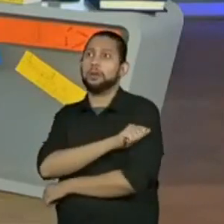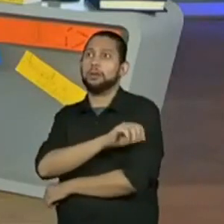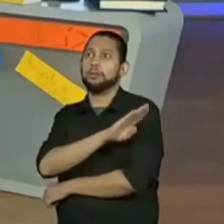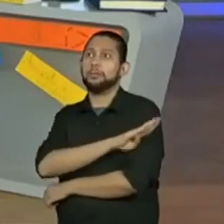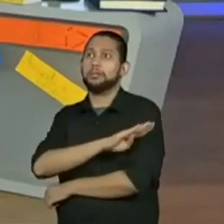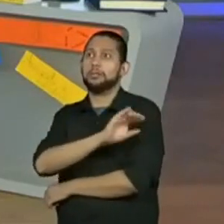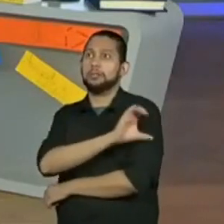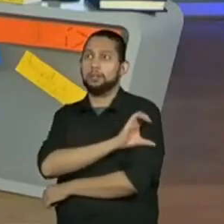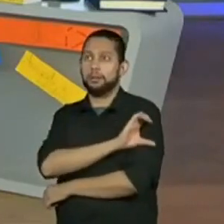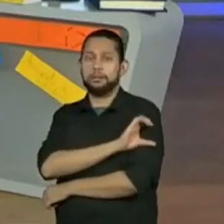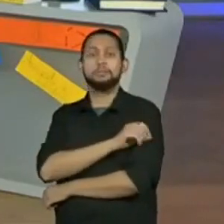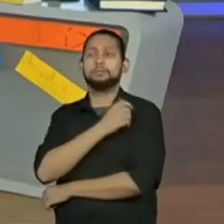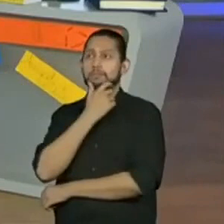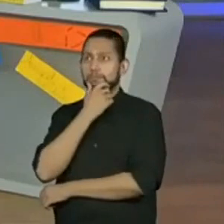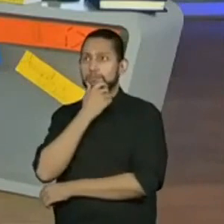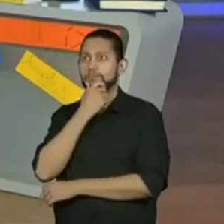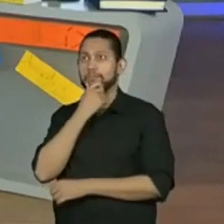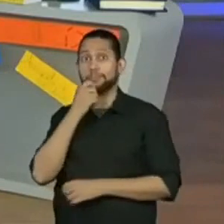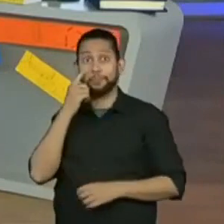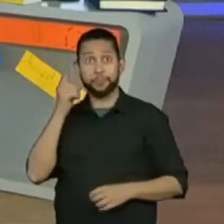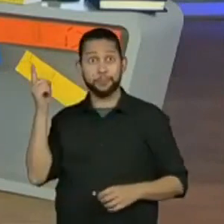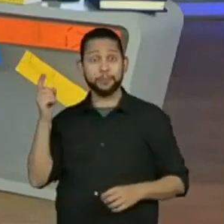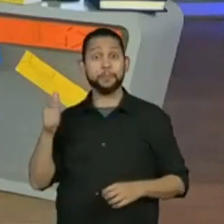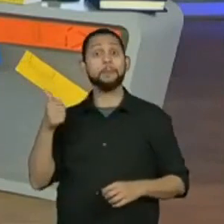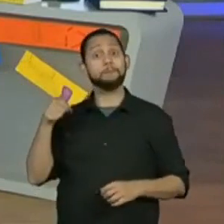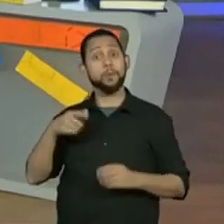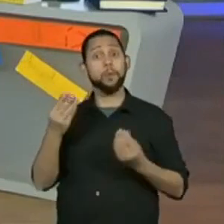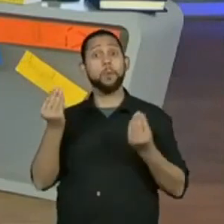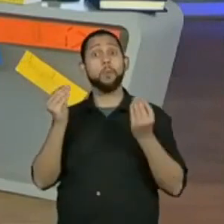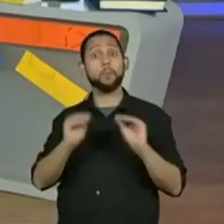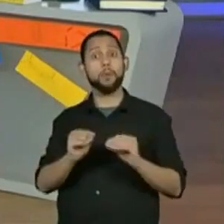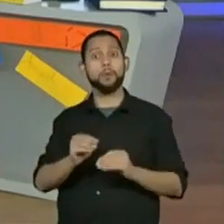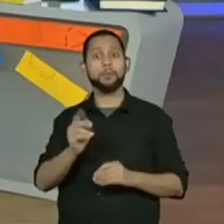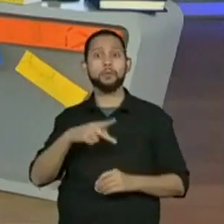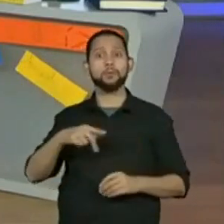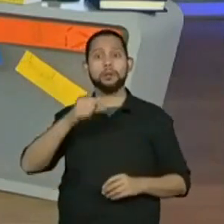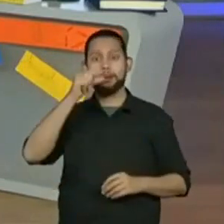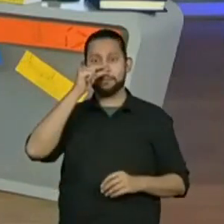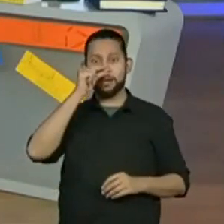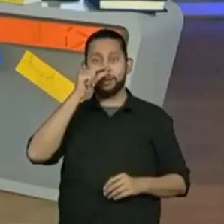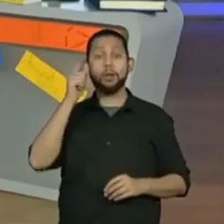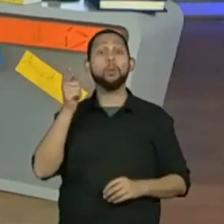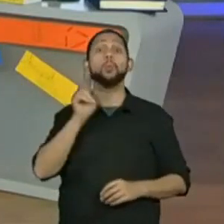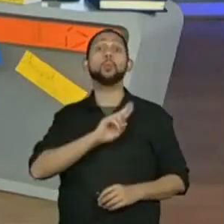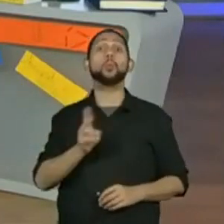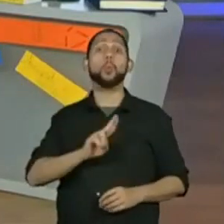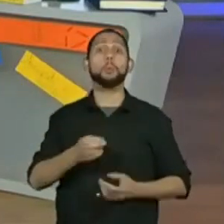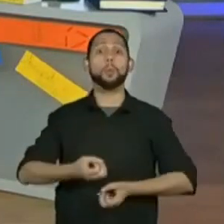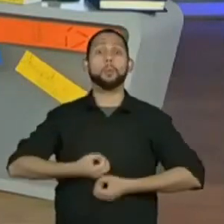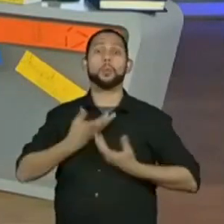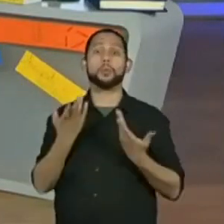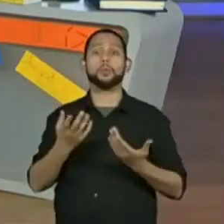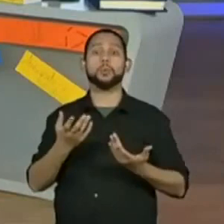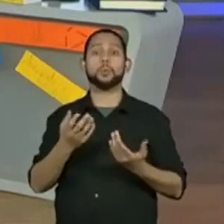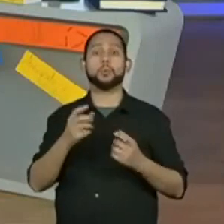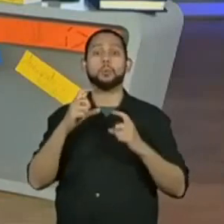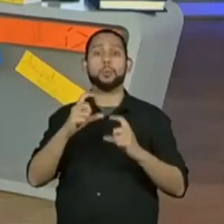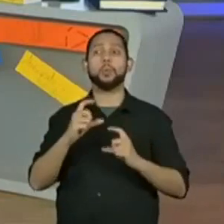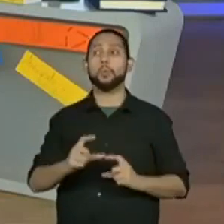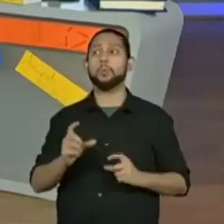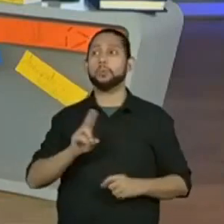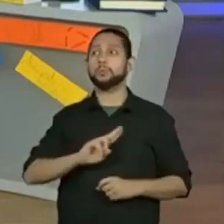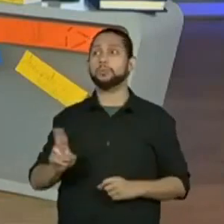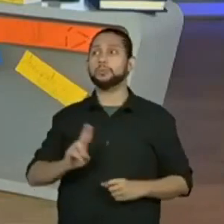Marluce. Olha todo mundo colocando que foi a professora Ana Paula. E qual poema que ela lerá? E